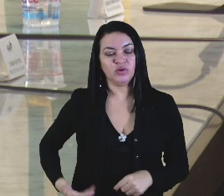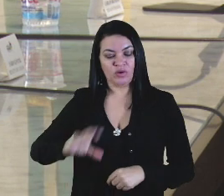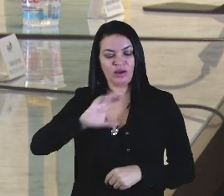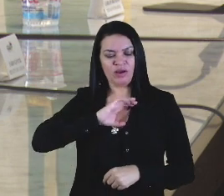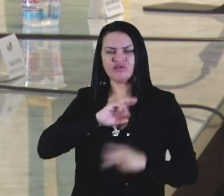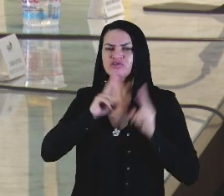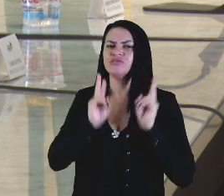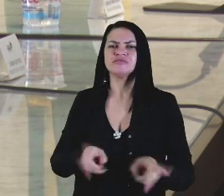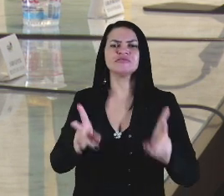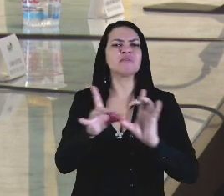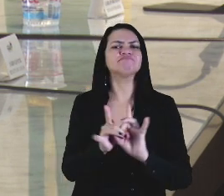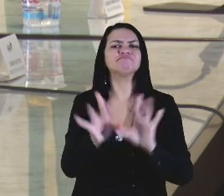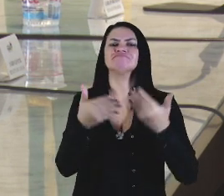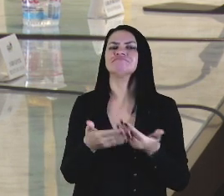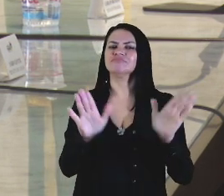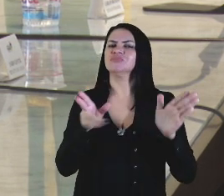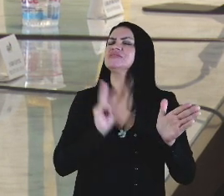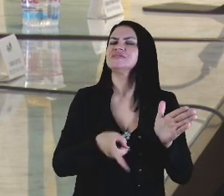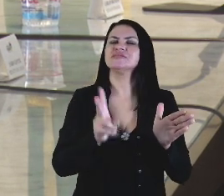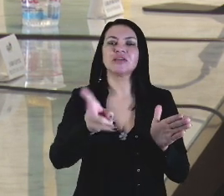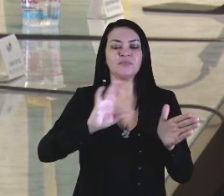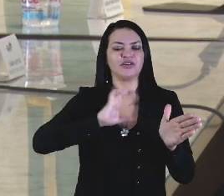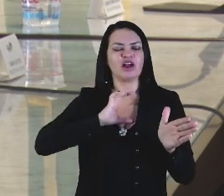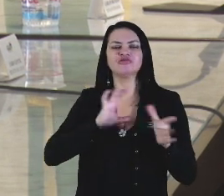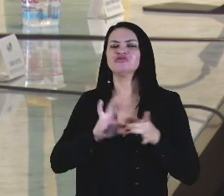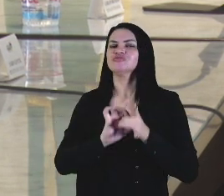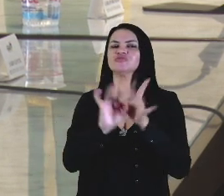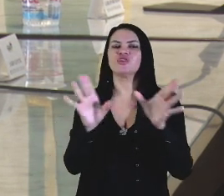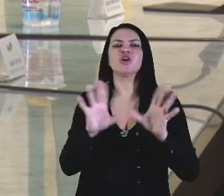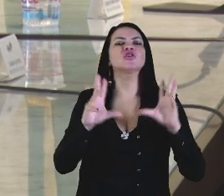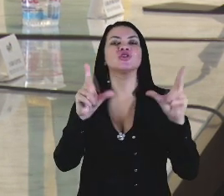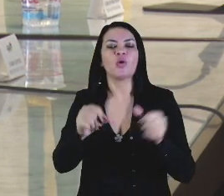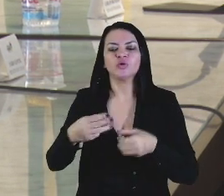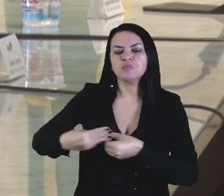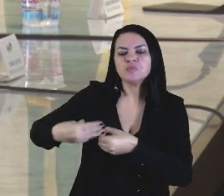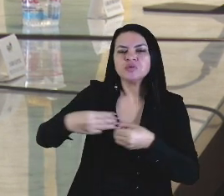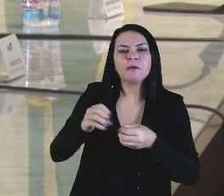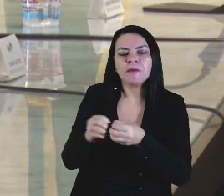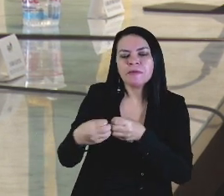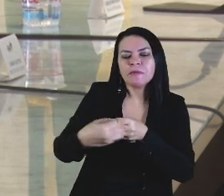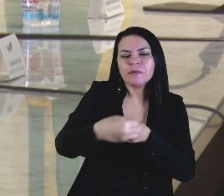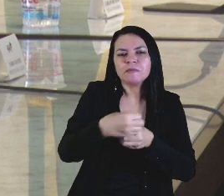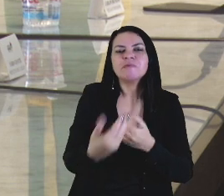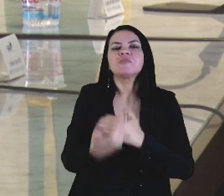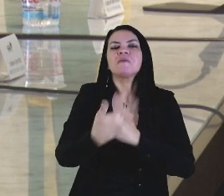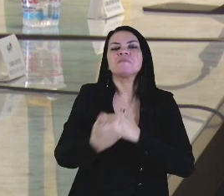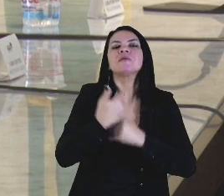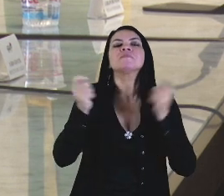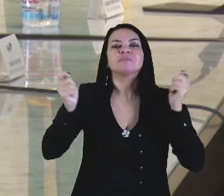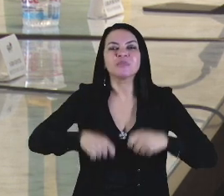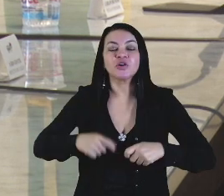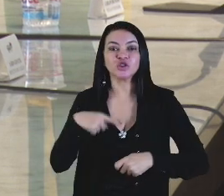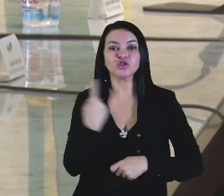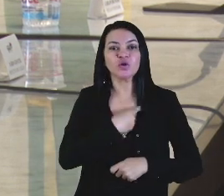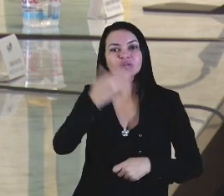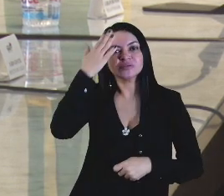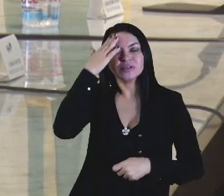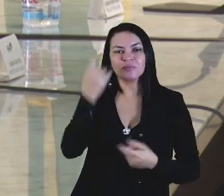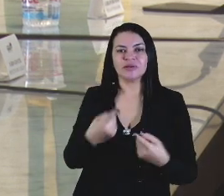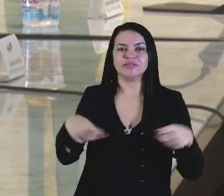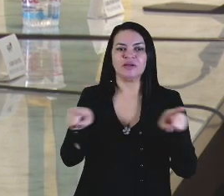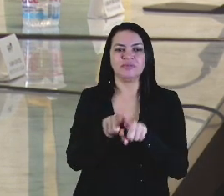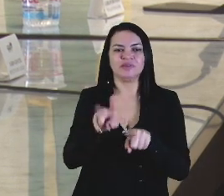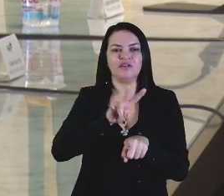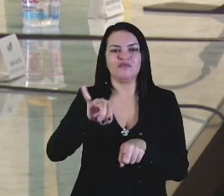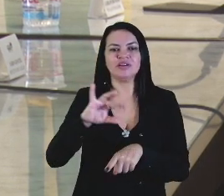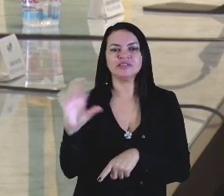sempre teve de portas abertas e continuará de portas abertas para todos os municípios e com vizinhos, porque nós entendemos que essa parceria é que